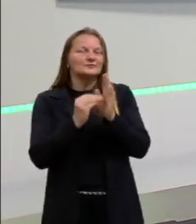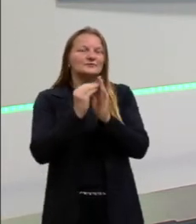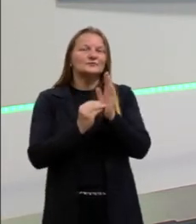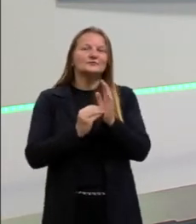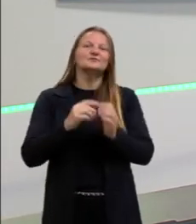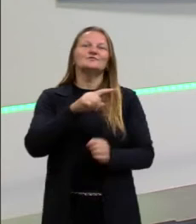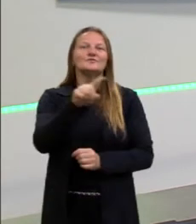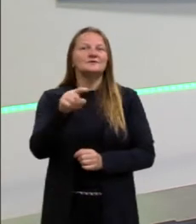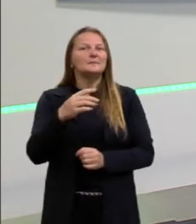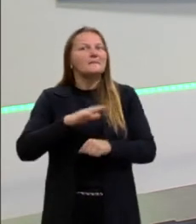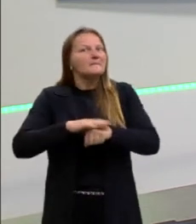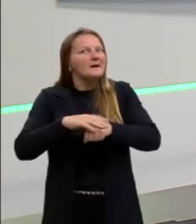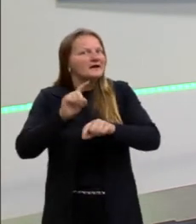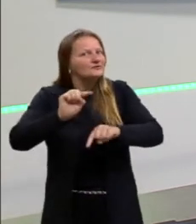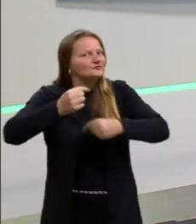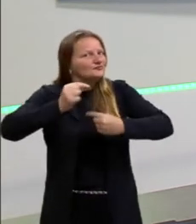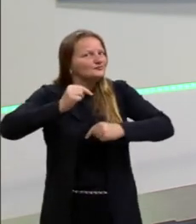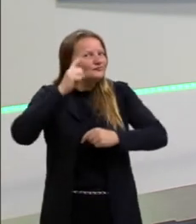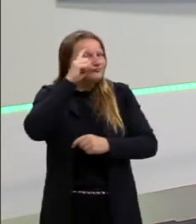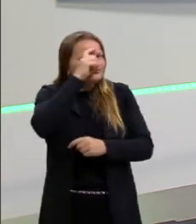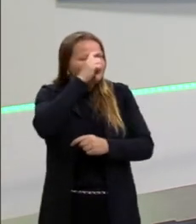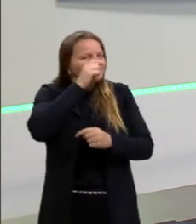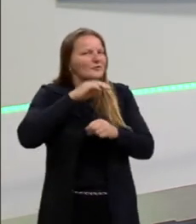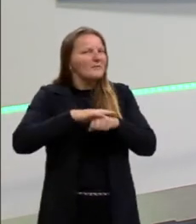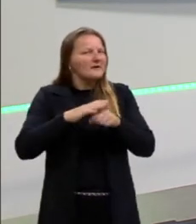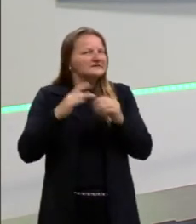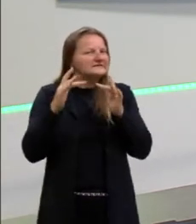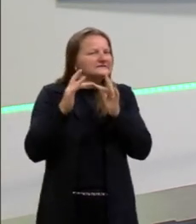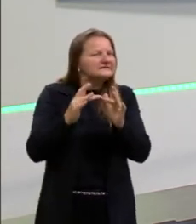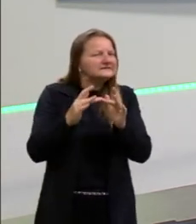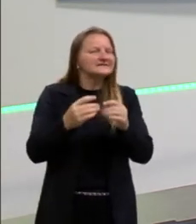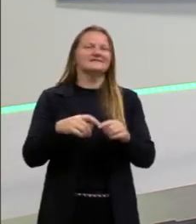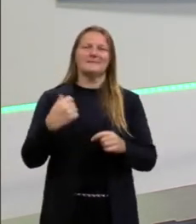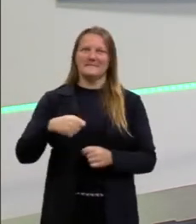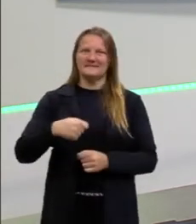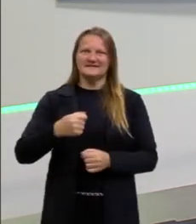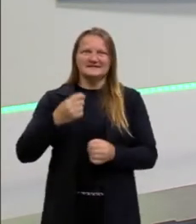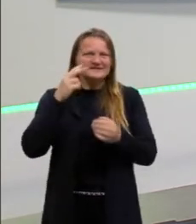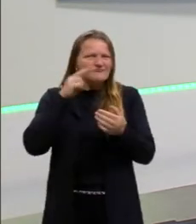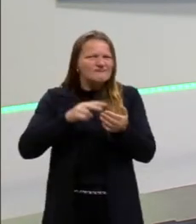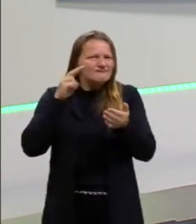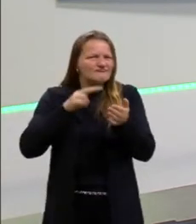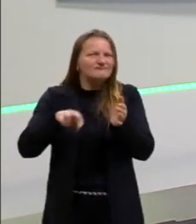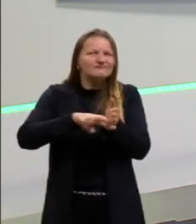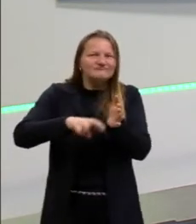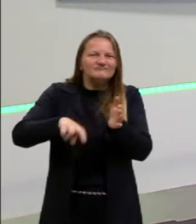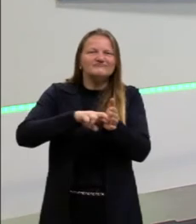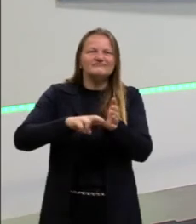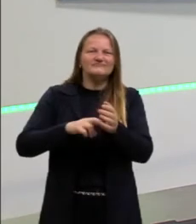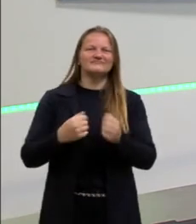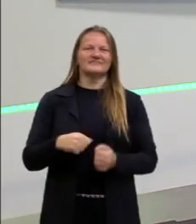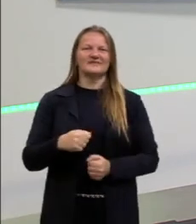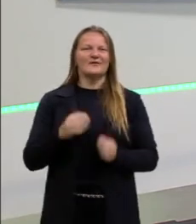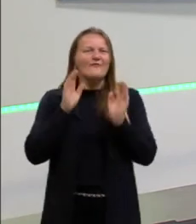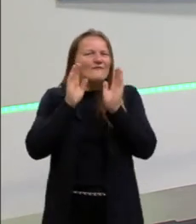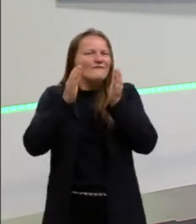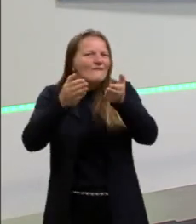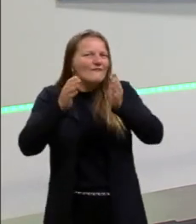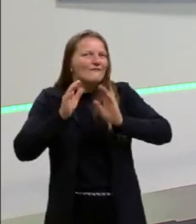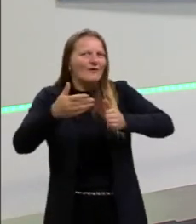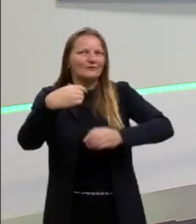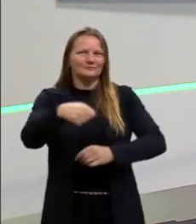têm mais dificuldade ou menos afinidade. Certo? Então foquem naquilo que vocês realmente